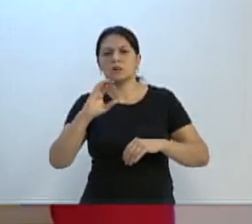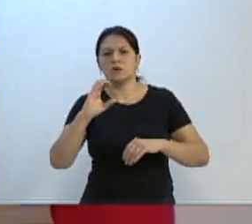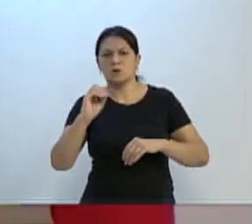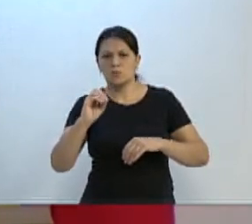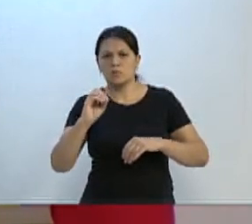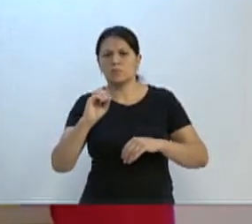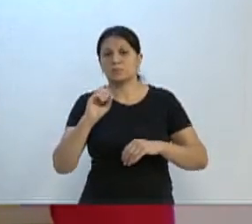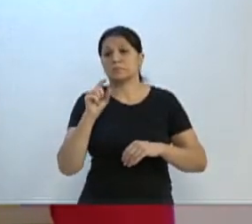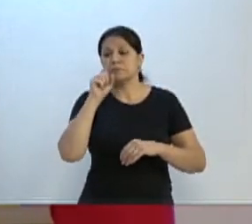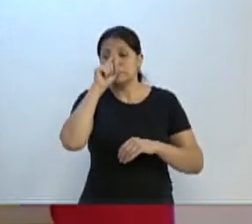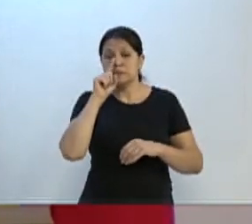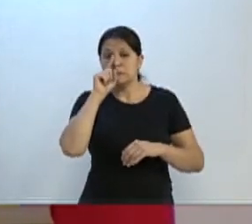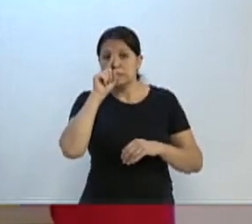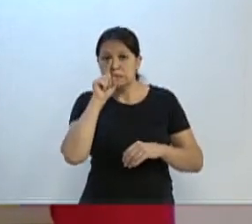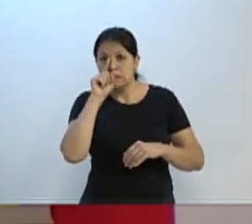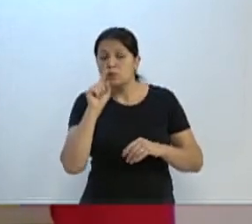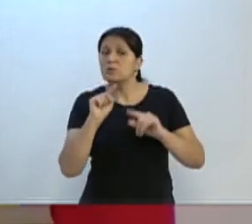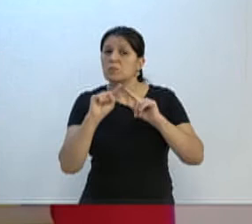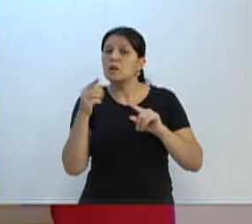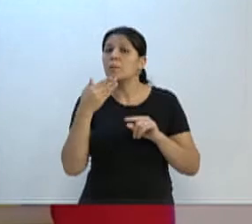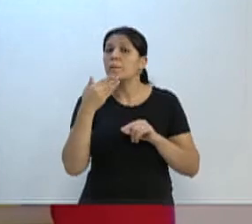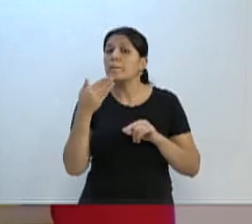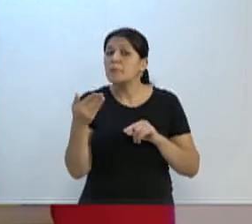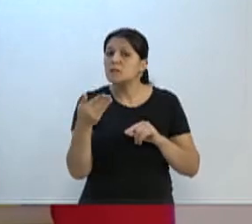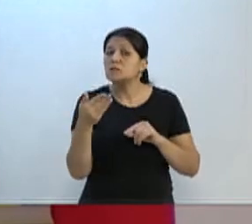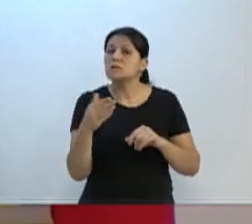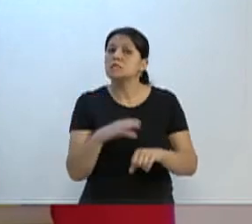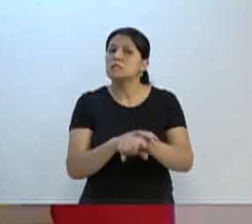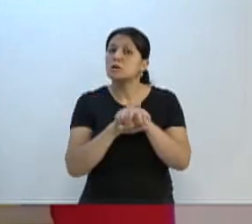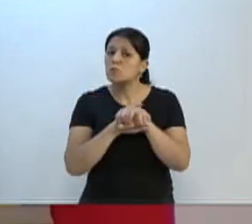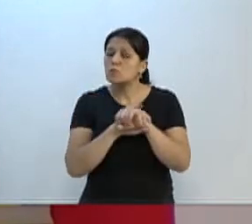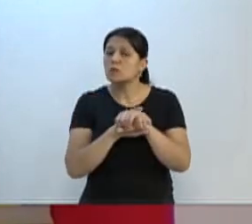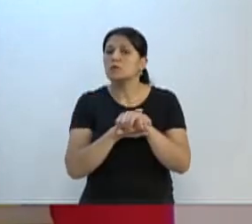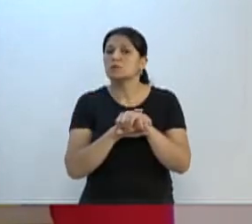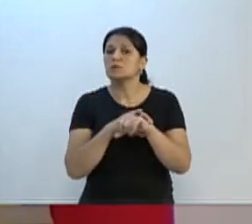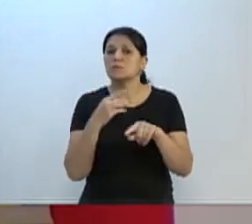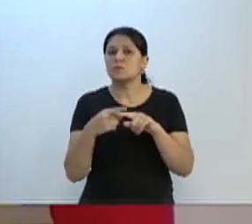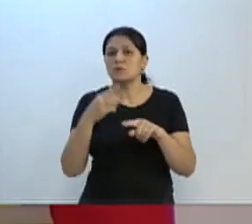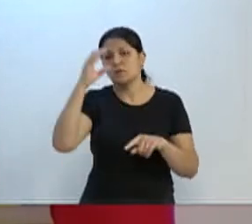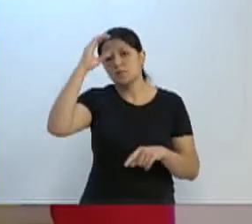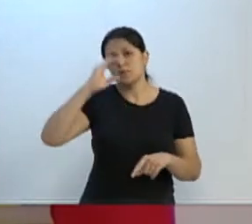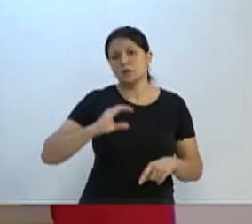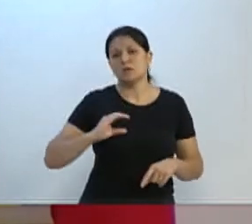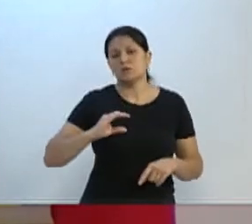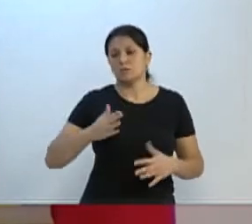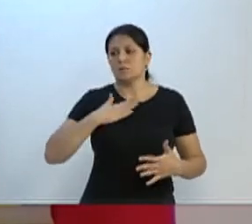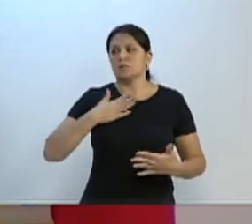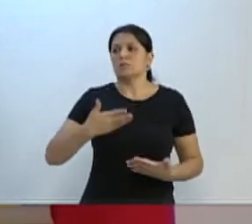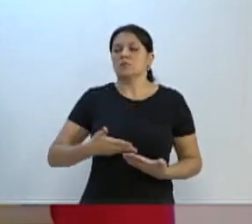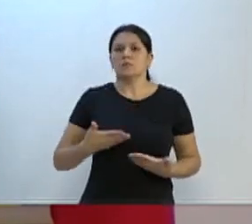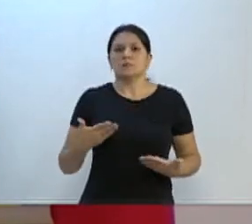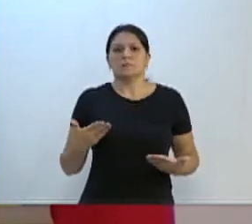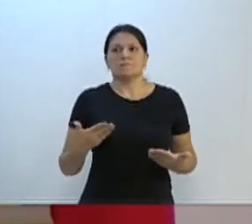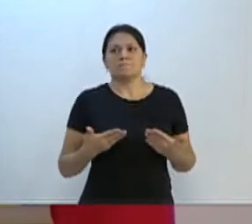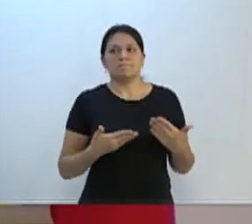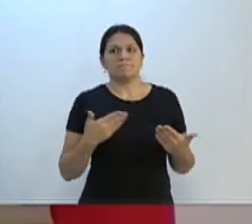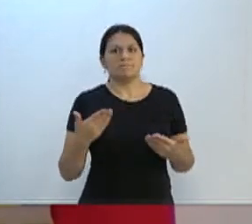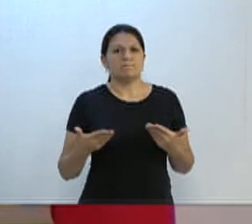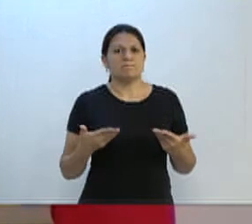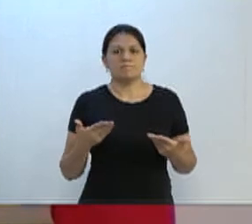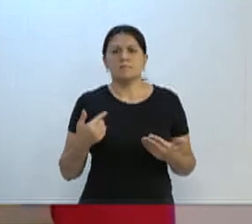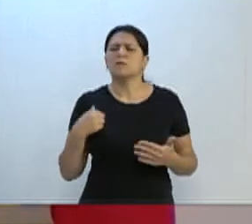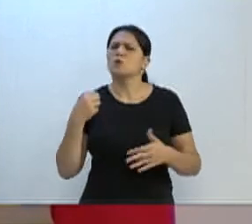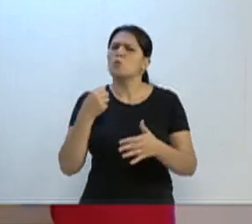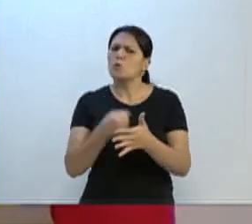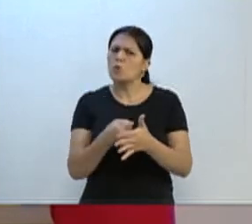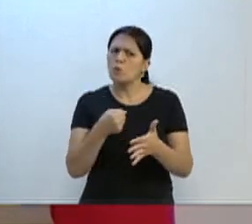e pedi para que fossem feitas medidas de segurança, inclusive o cidadão passando por ali ficou assustado, e automaticamente cobrei do